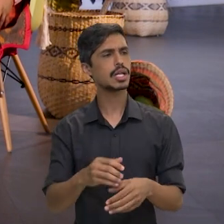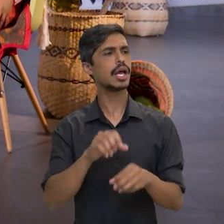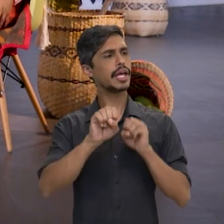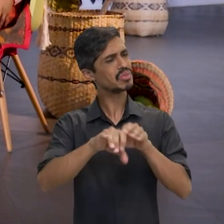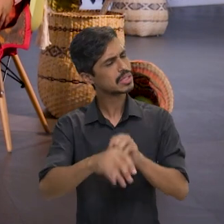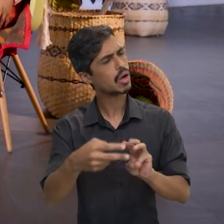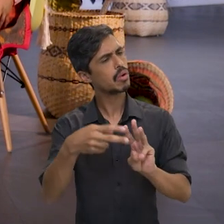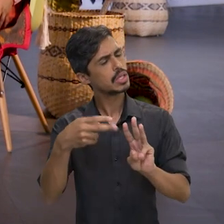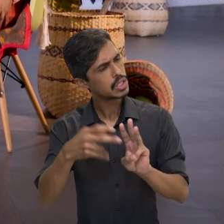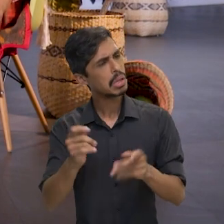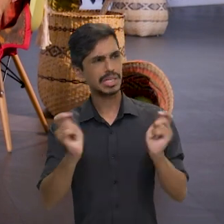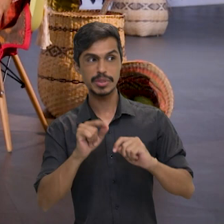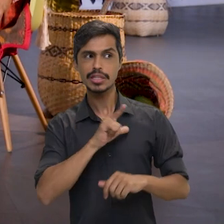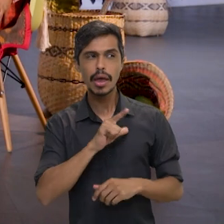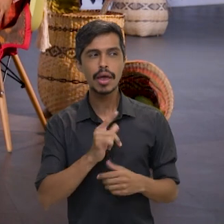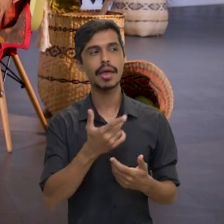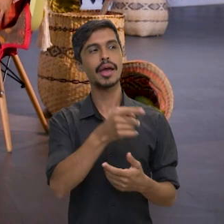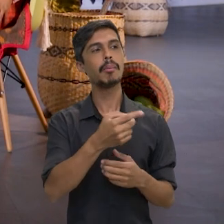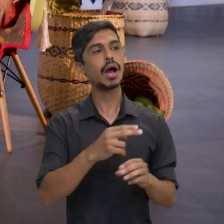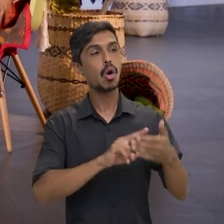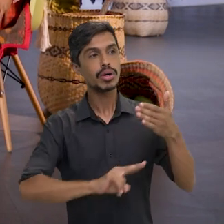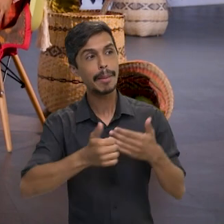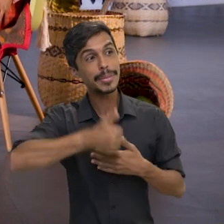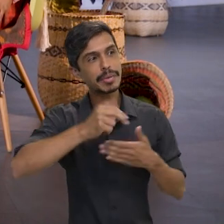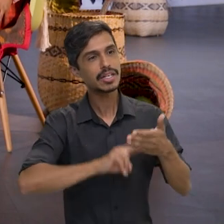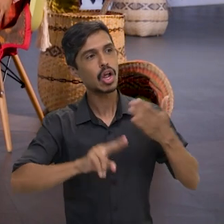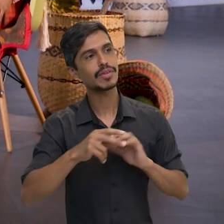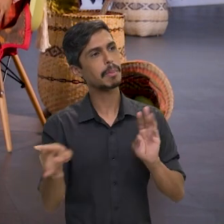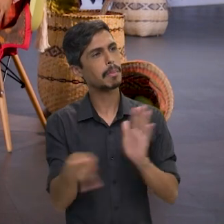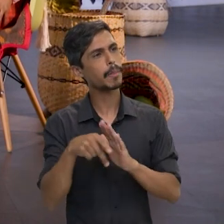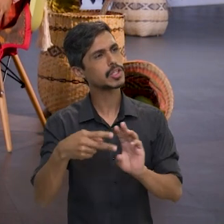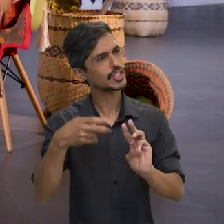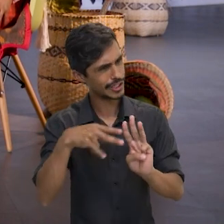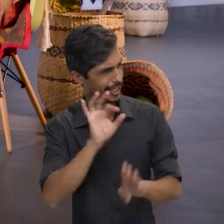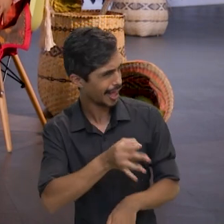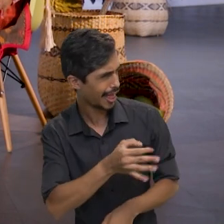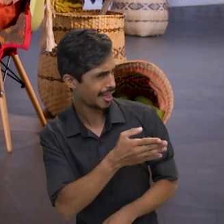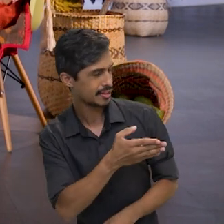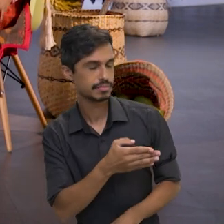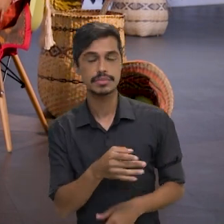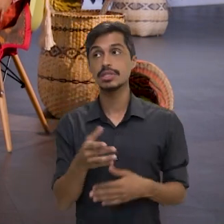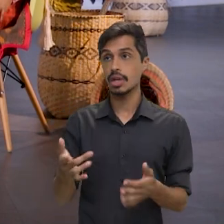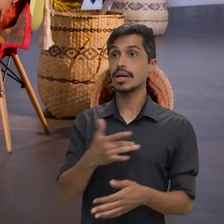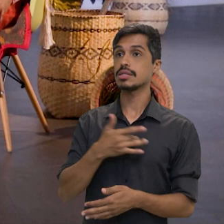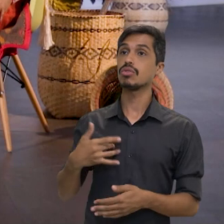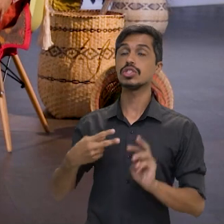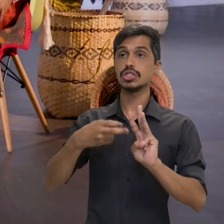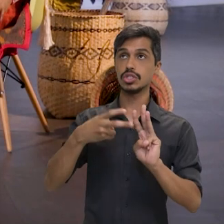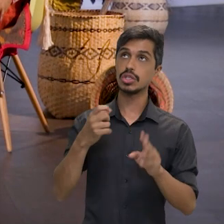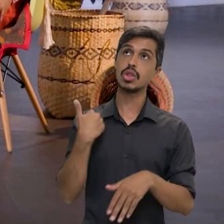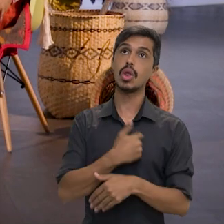Pode até ter uma universidade indígena, uma primeira universidade em breve por aí? É, a saúde